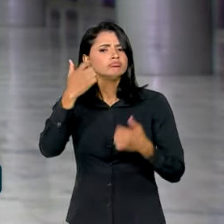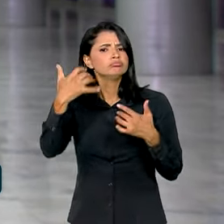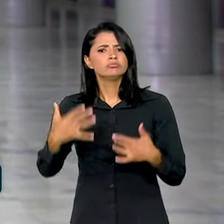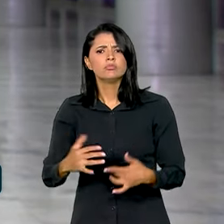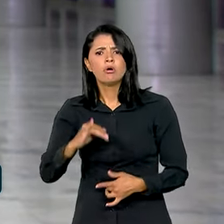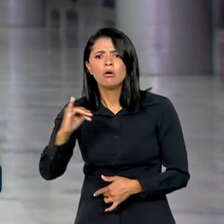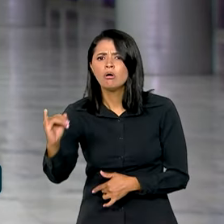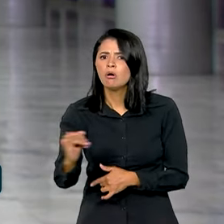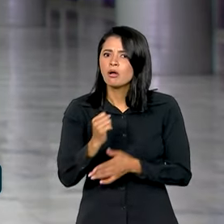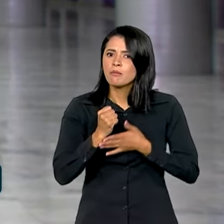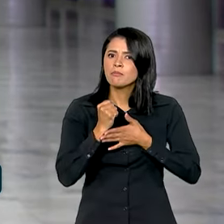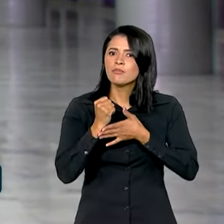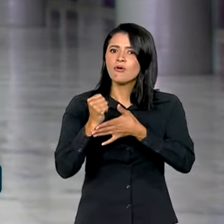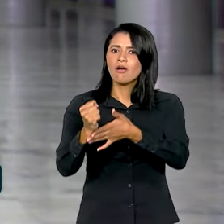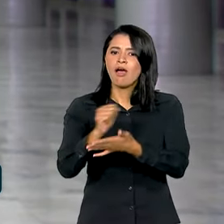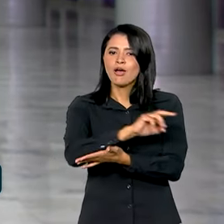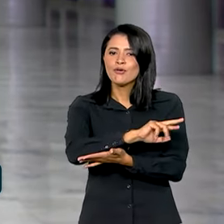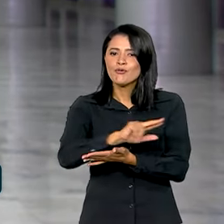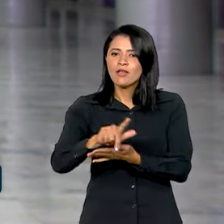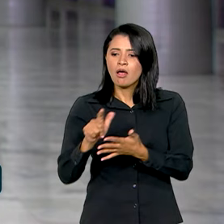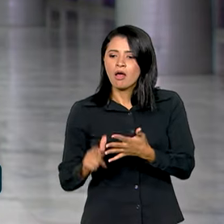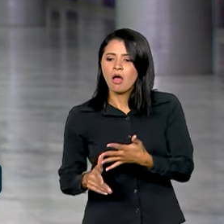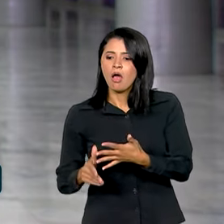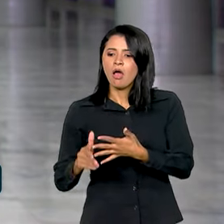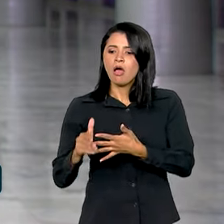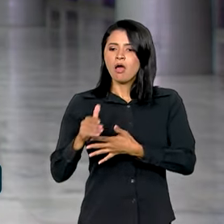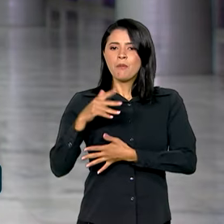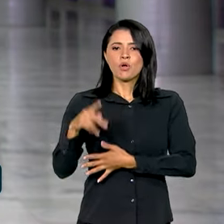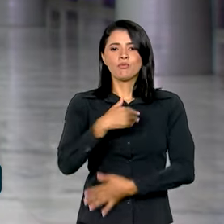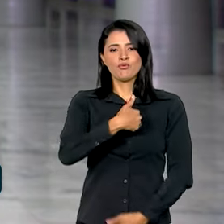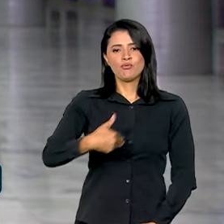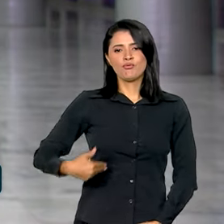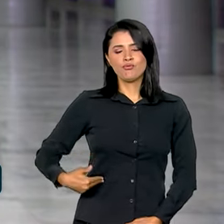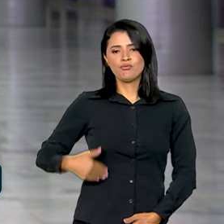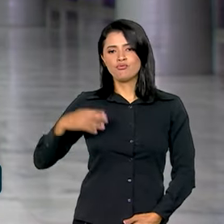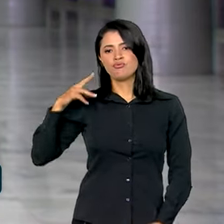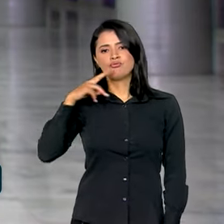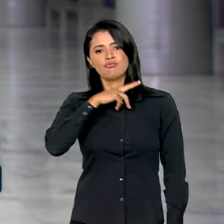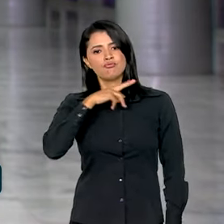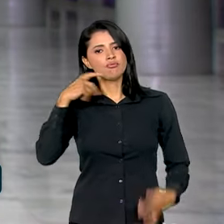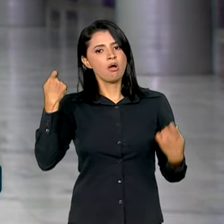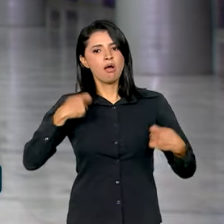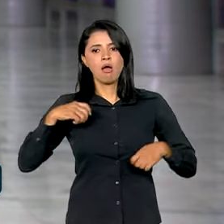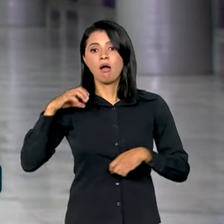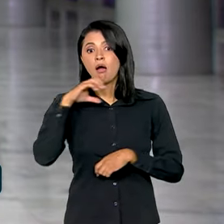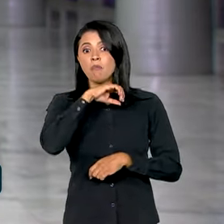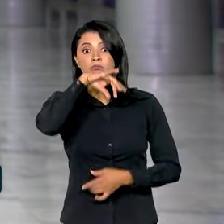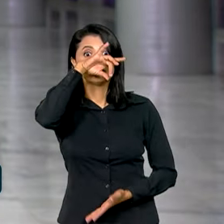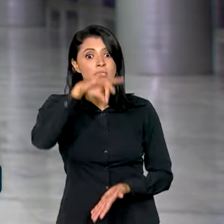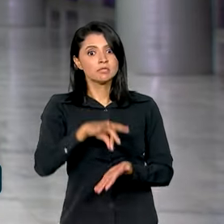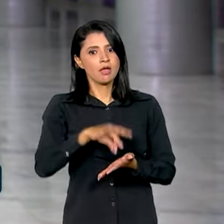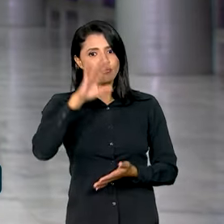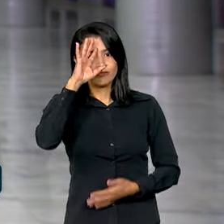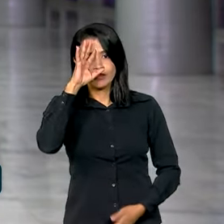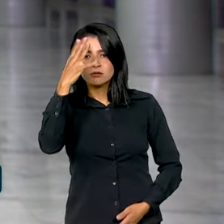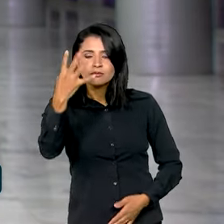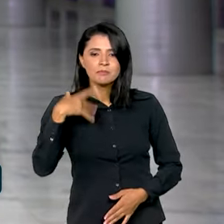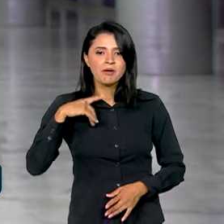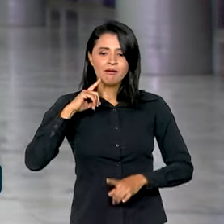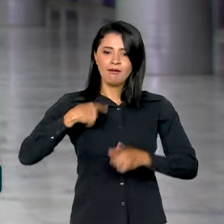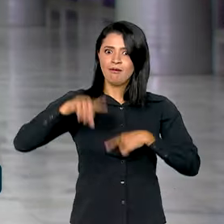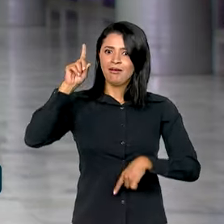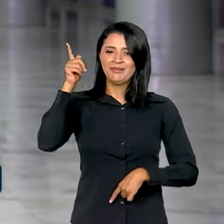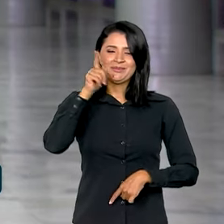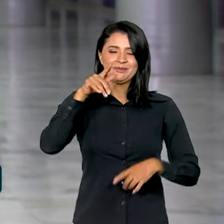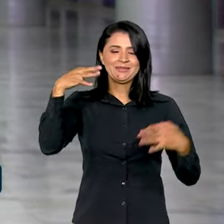colaboração entre os diferentes níveis governamentais e a urgência de tomar decisões eficazes para o sucesso